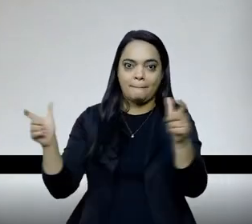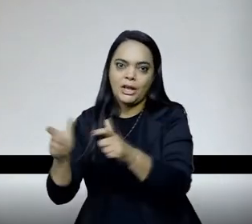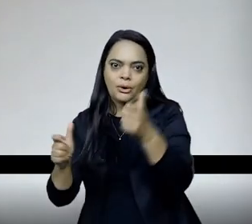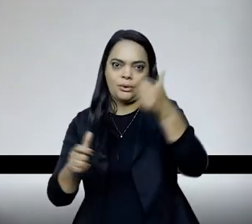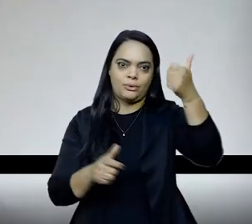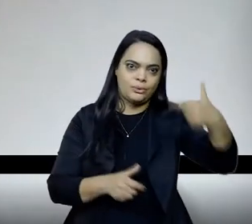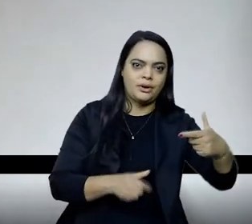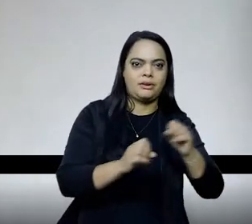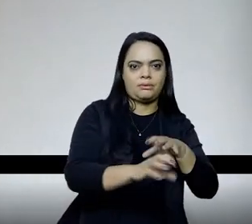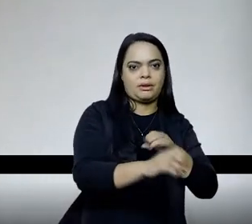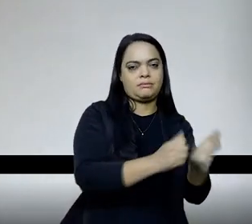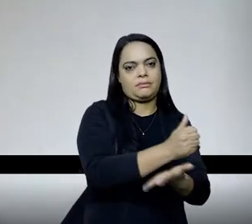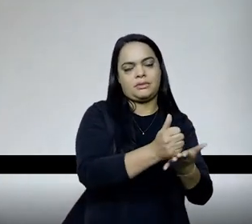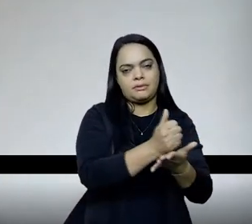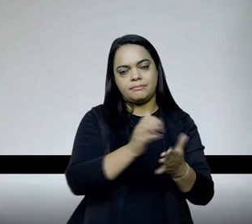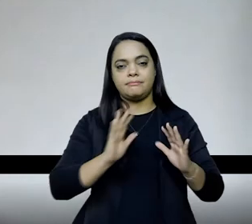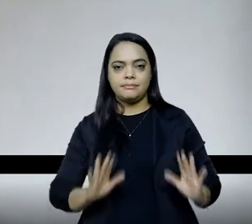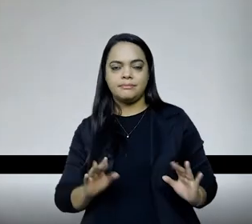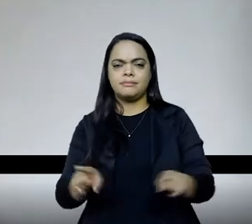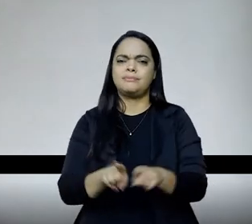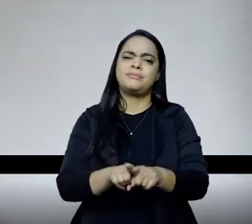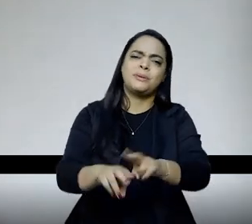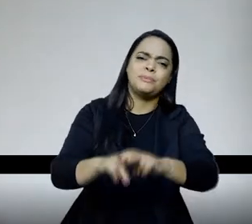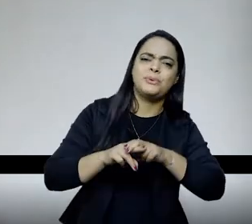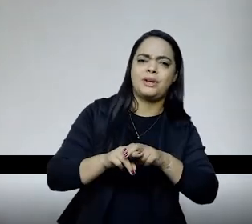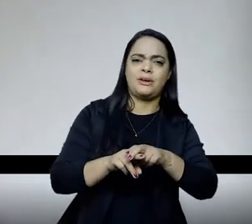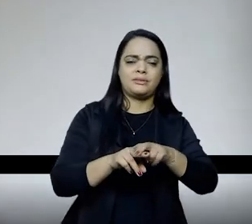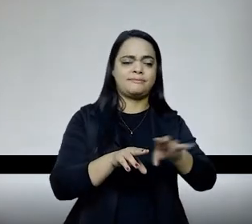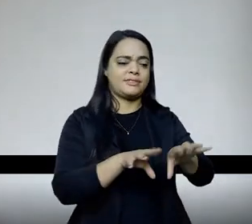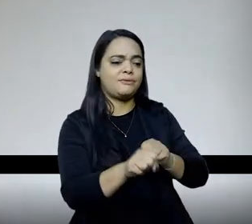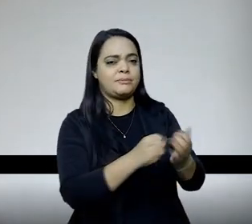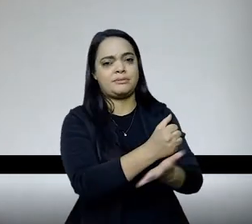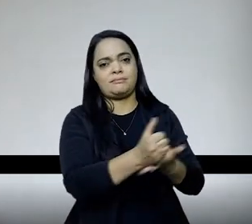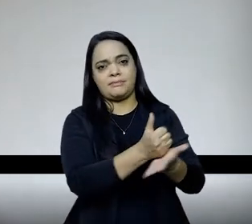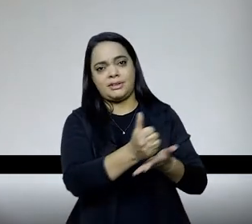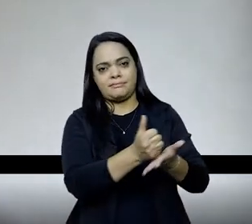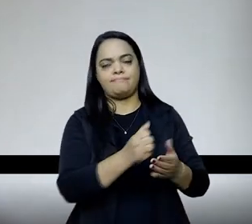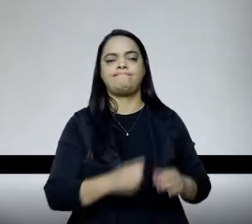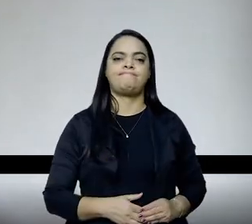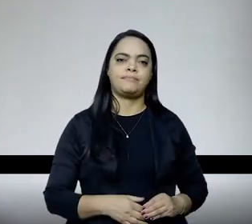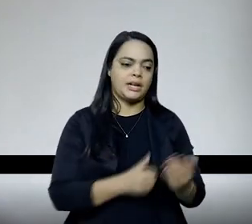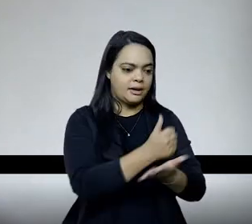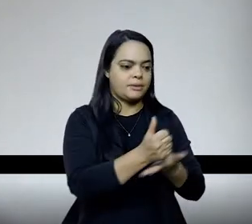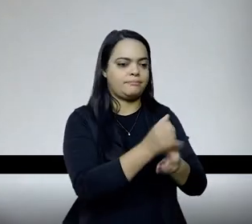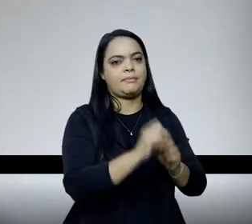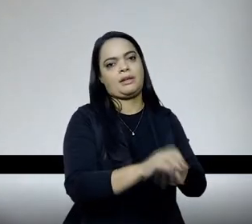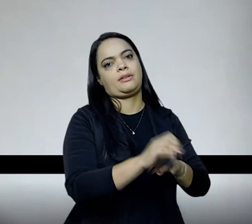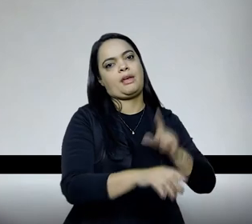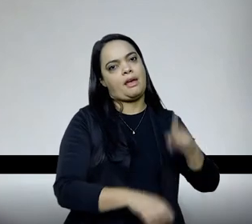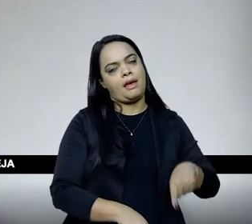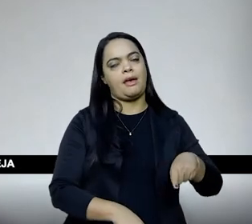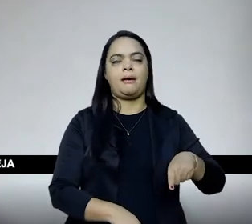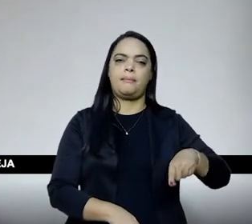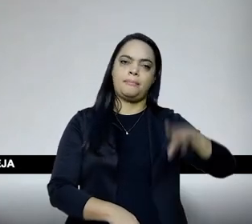não é só por isso, é porque eu acho que, do ponto de vista da formação básica, a educação básica é